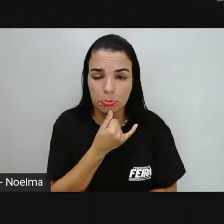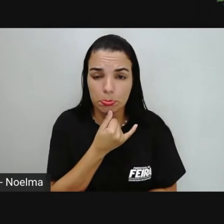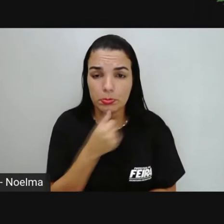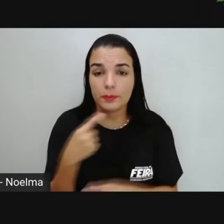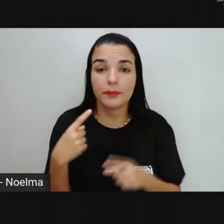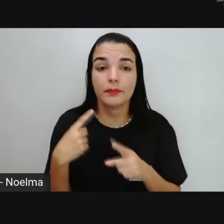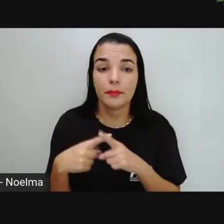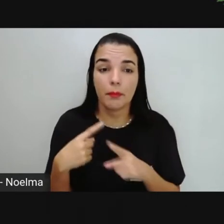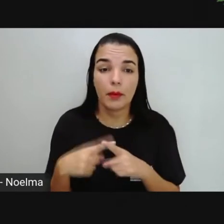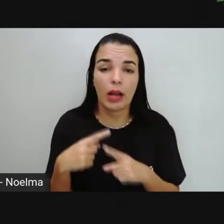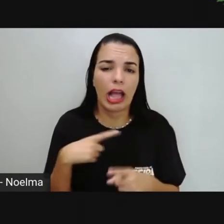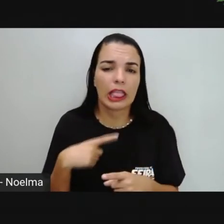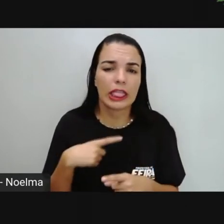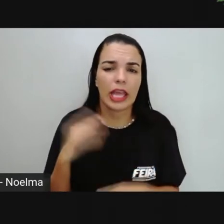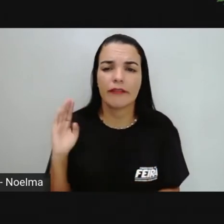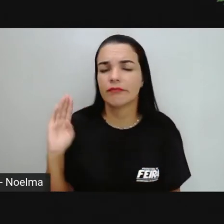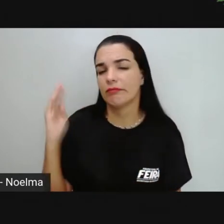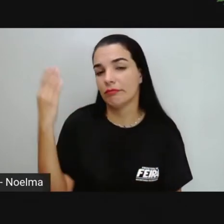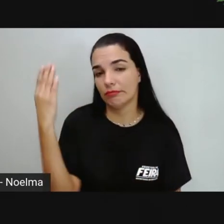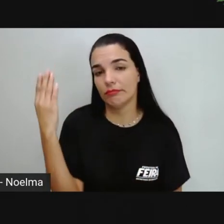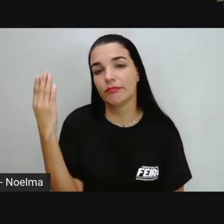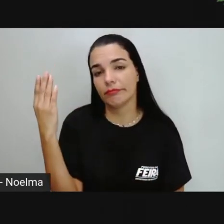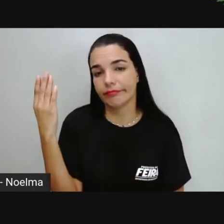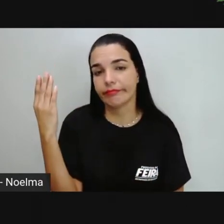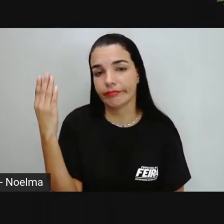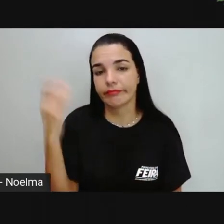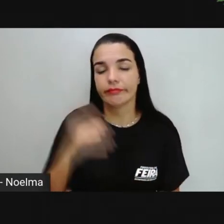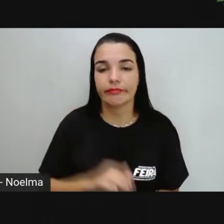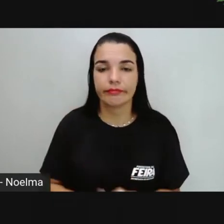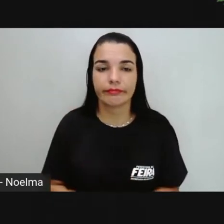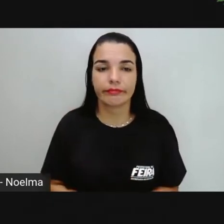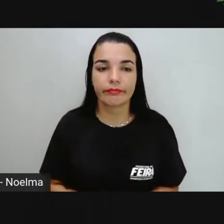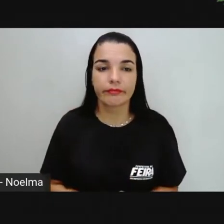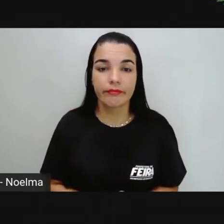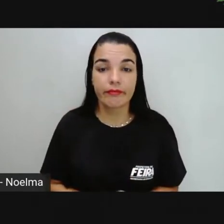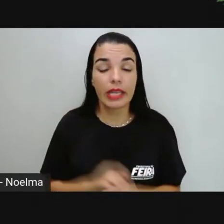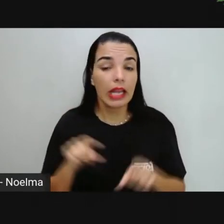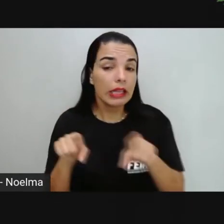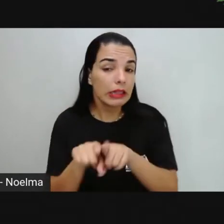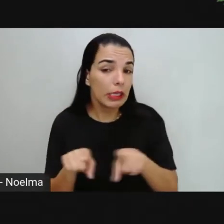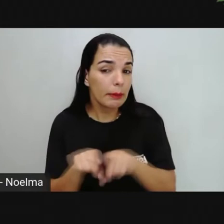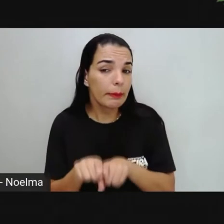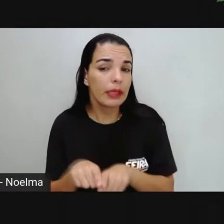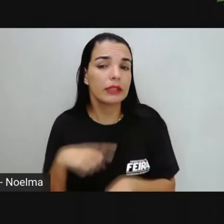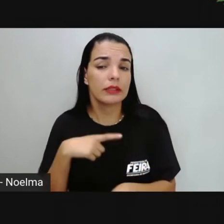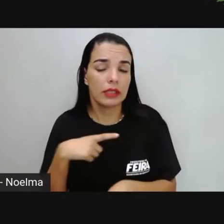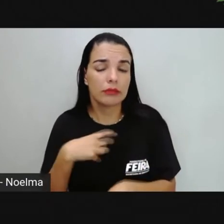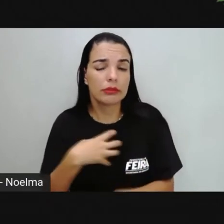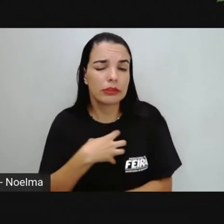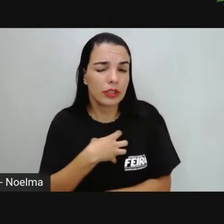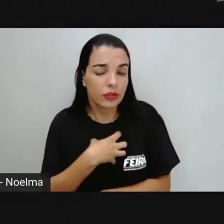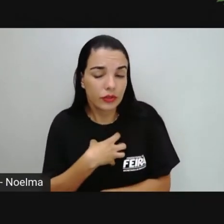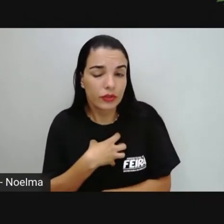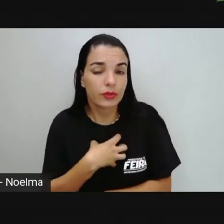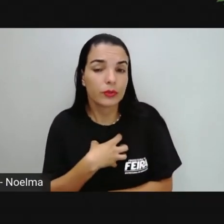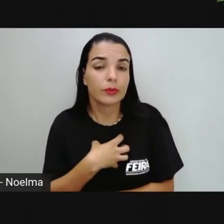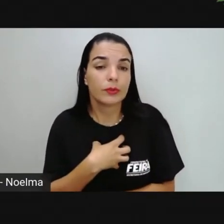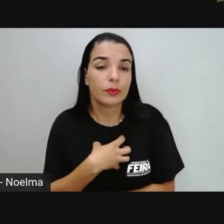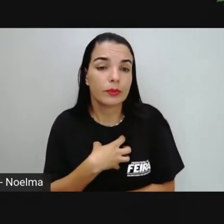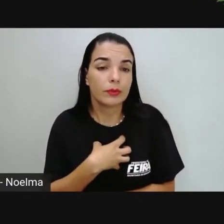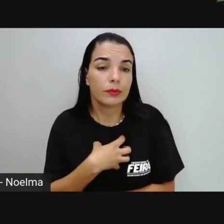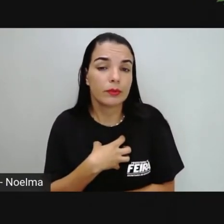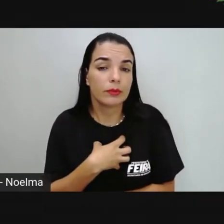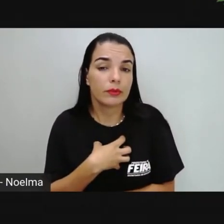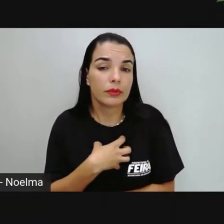Por terem feito ou fazerem aquilo. E ao mesmo tempo que às vezes a gente fica